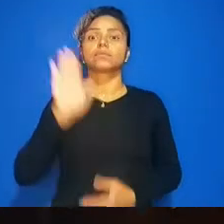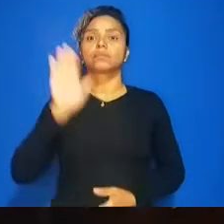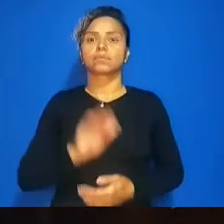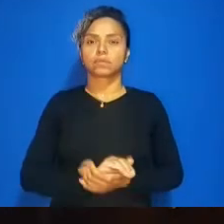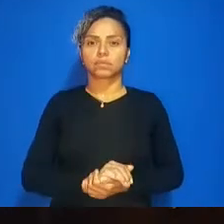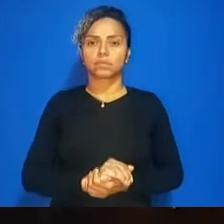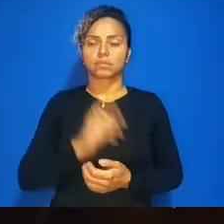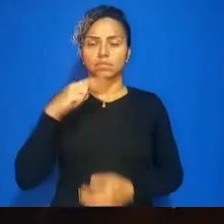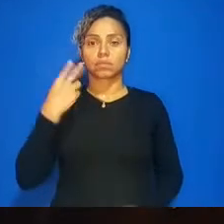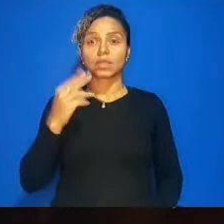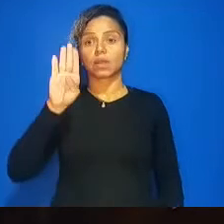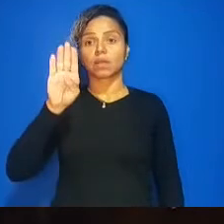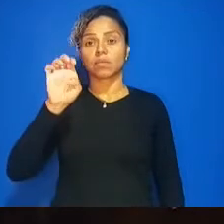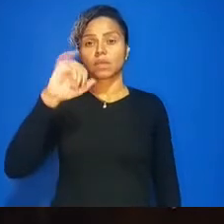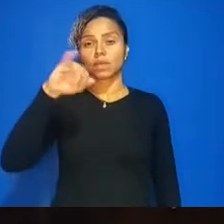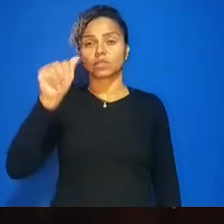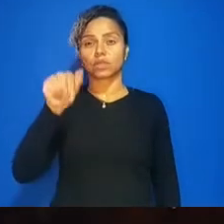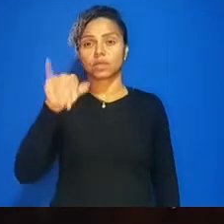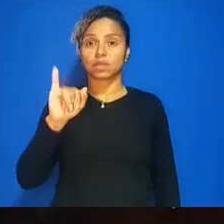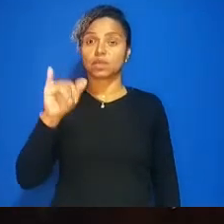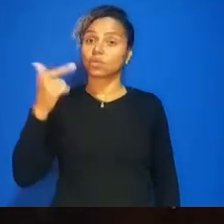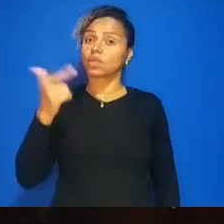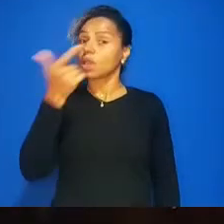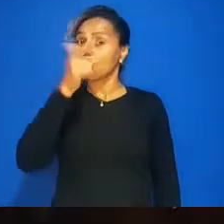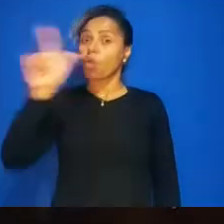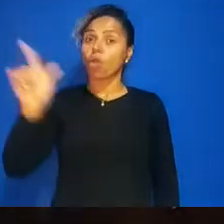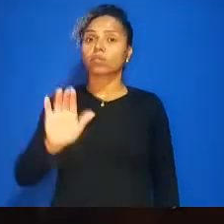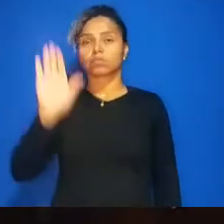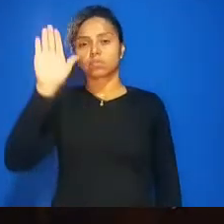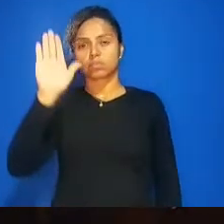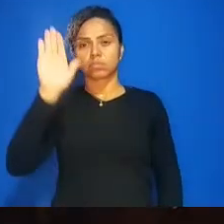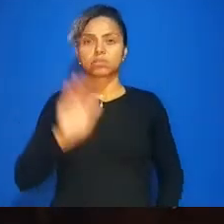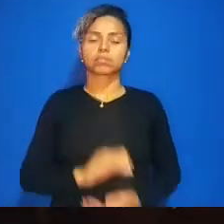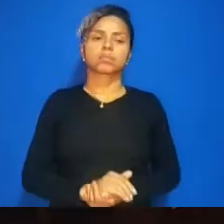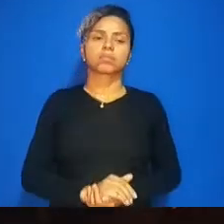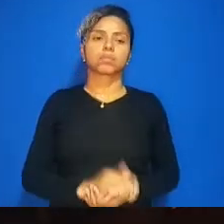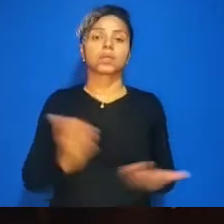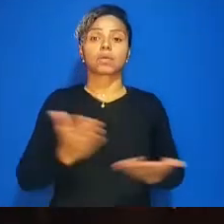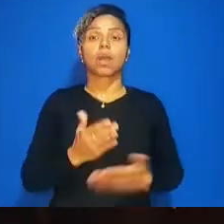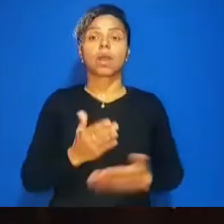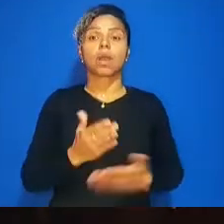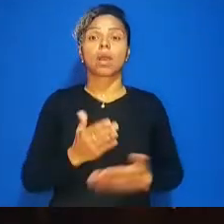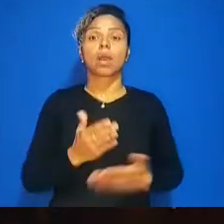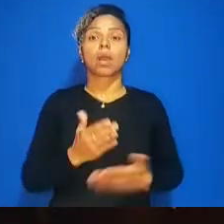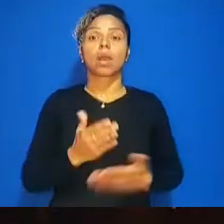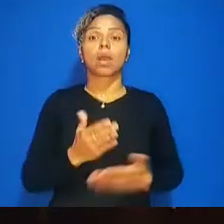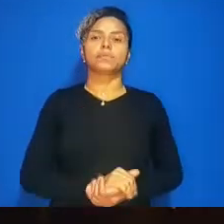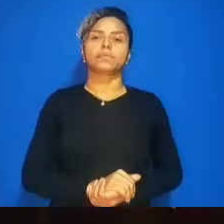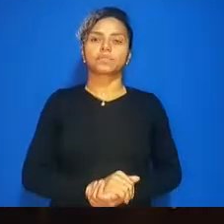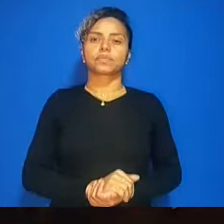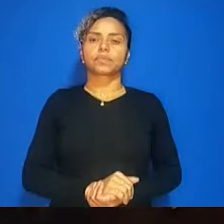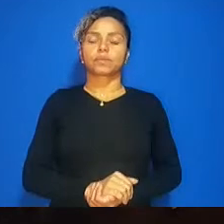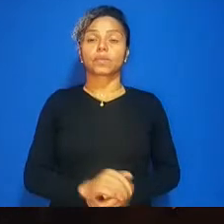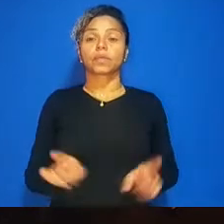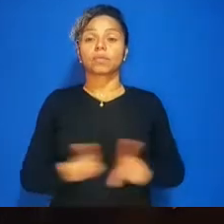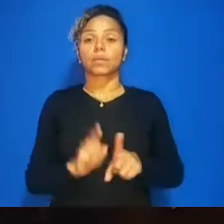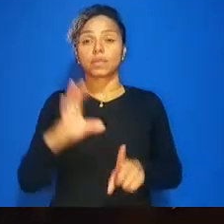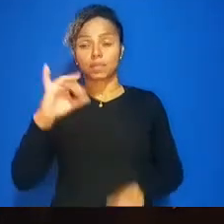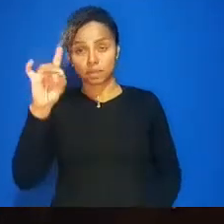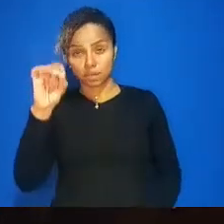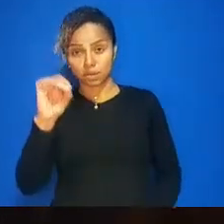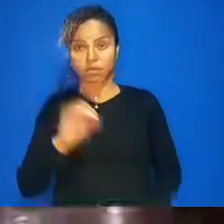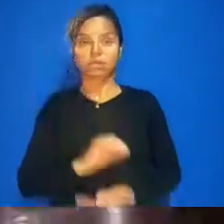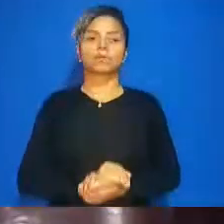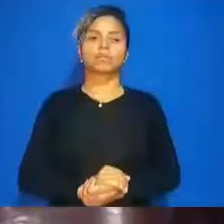não havendo mais nenhum pela ordem pela ordem vereador professor nilton militão vereador cido reis senhor presidente pela